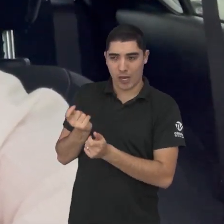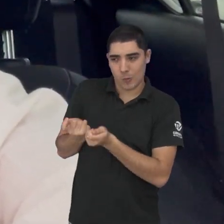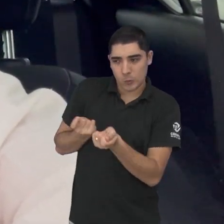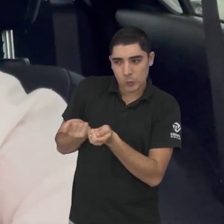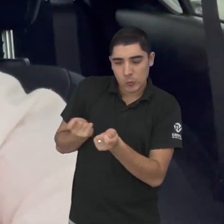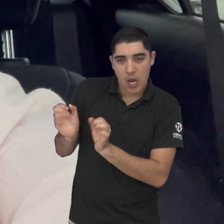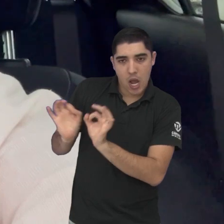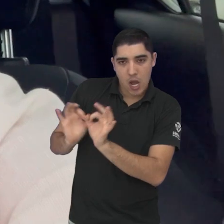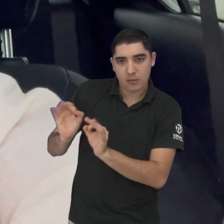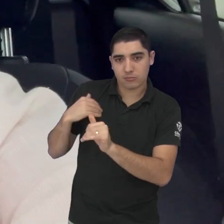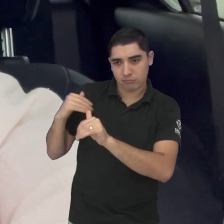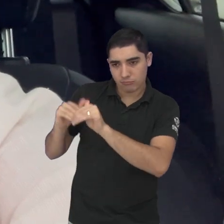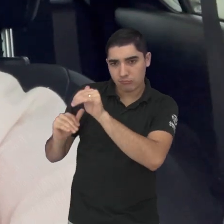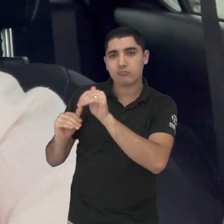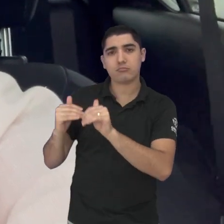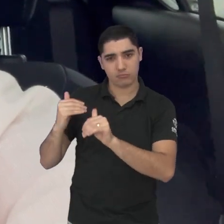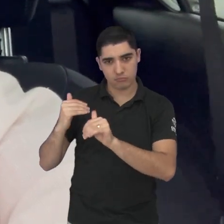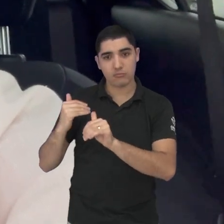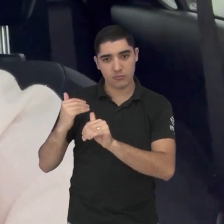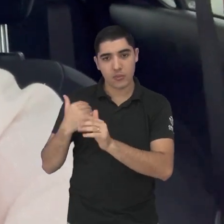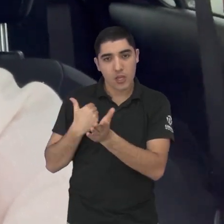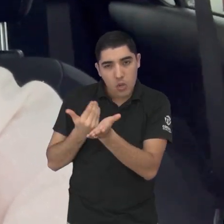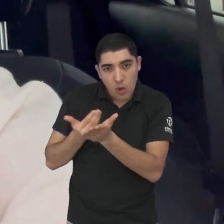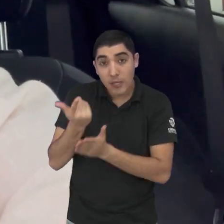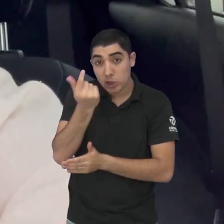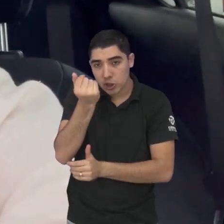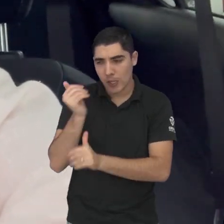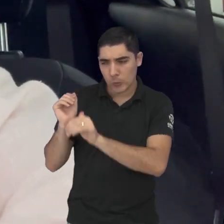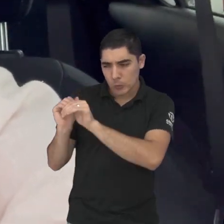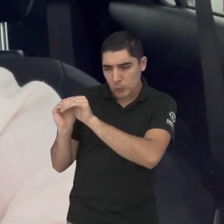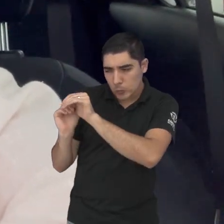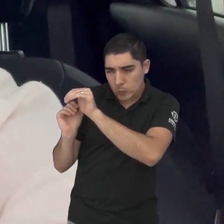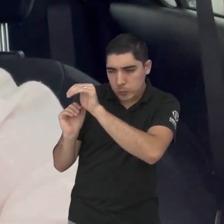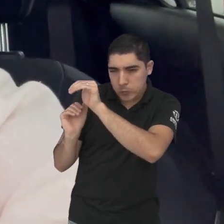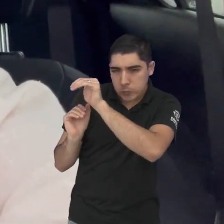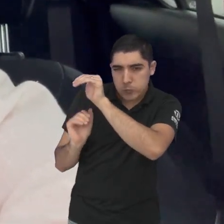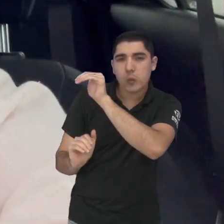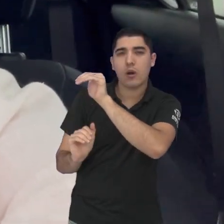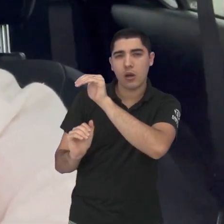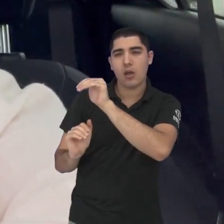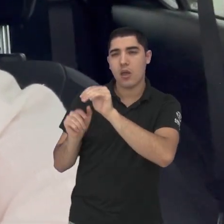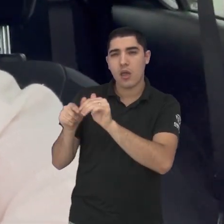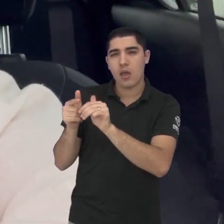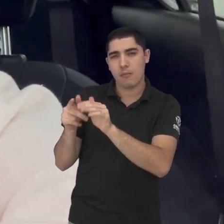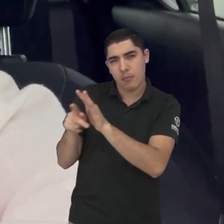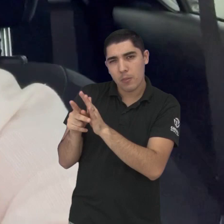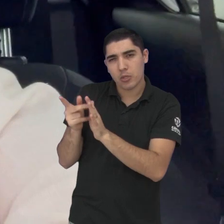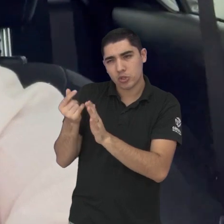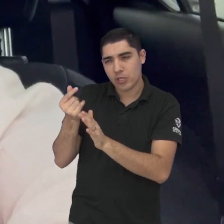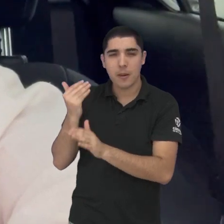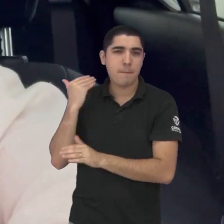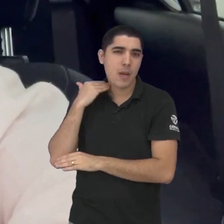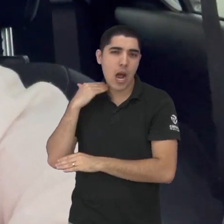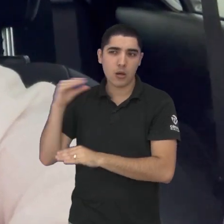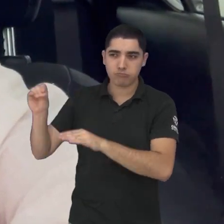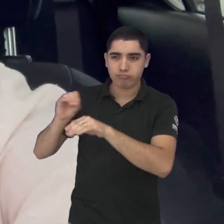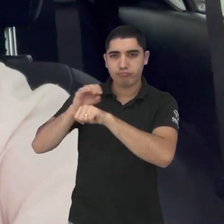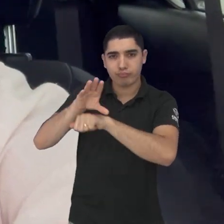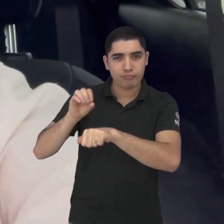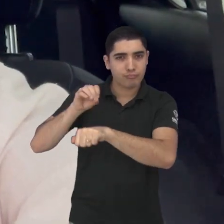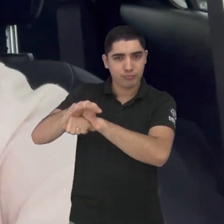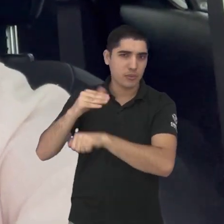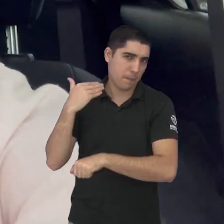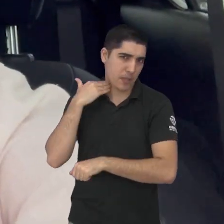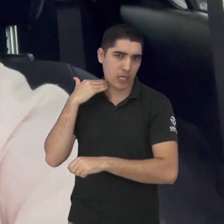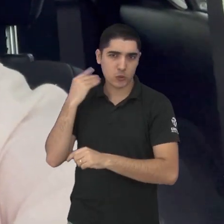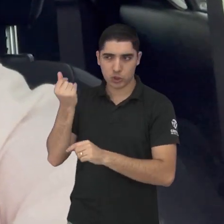né? Eu fiz uma... comecei a juntar dinheiro a guardar fazer uma pequena reserva porque